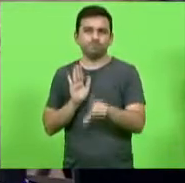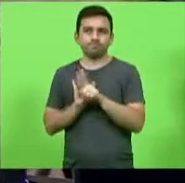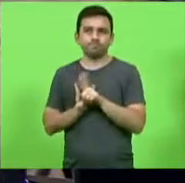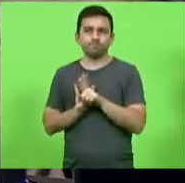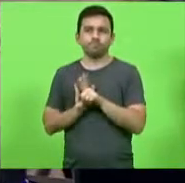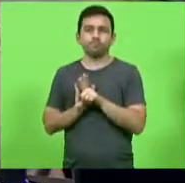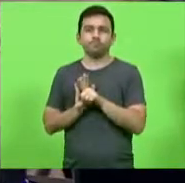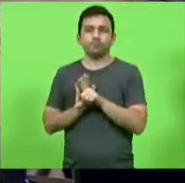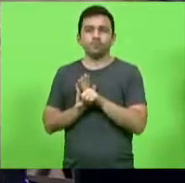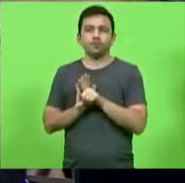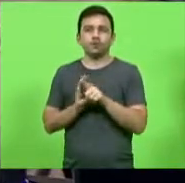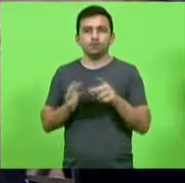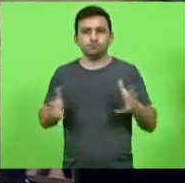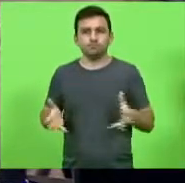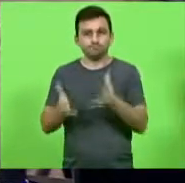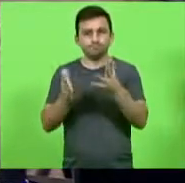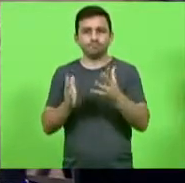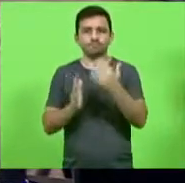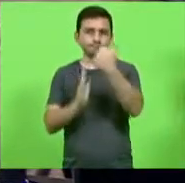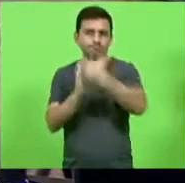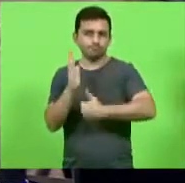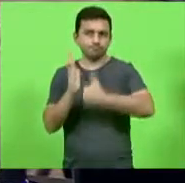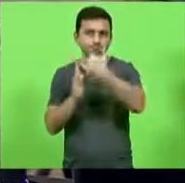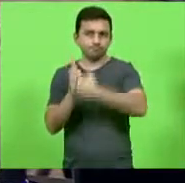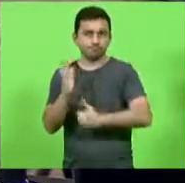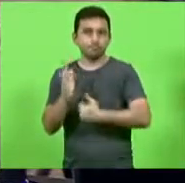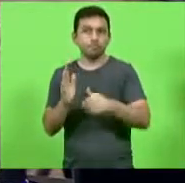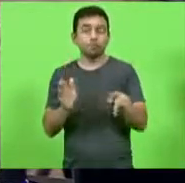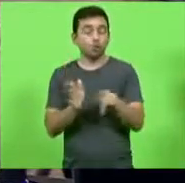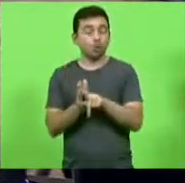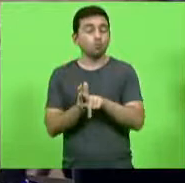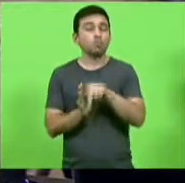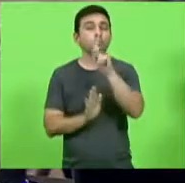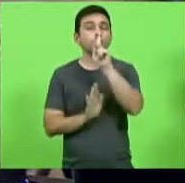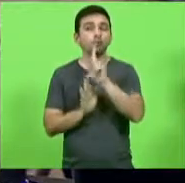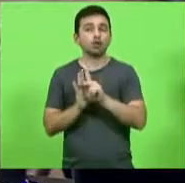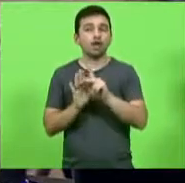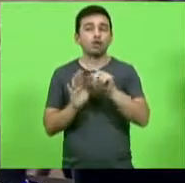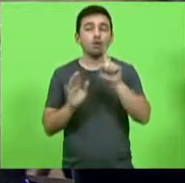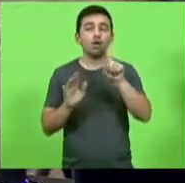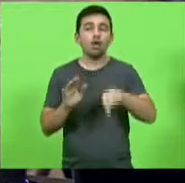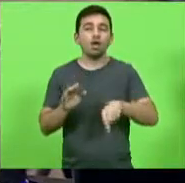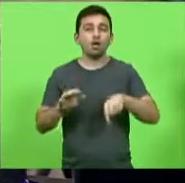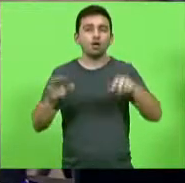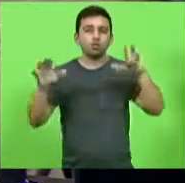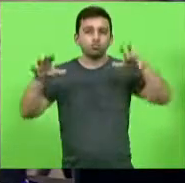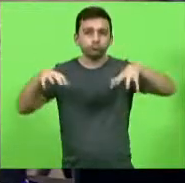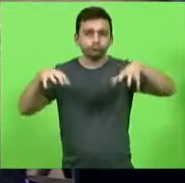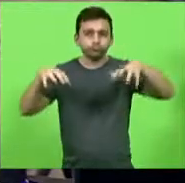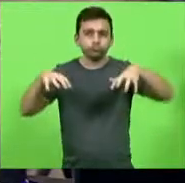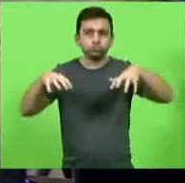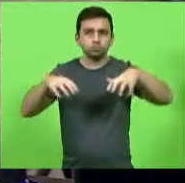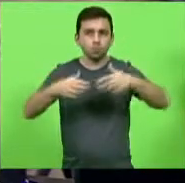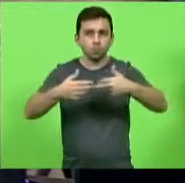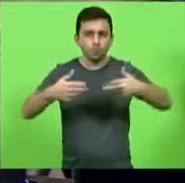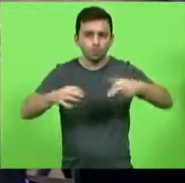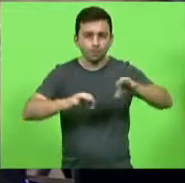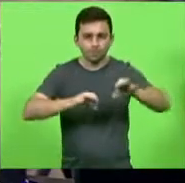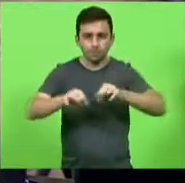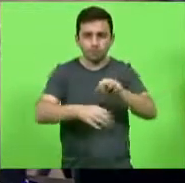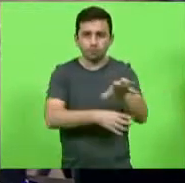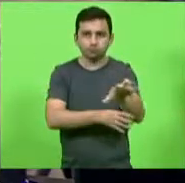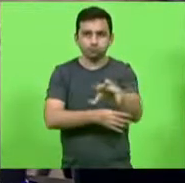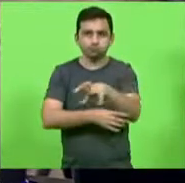lei para incentivo fiscal para os projetos de irrigação e justamente para